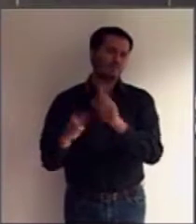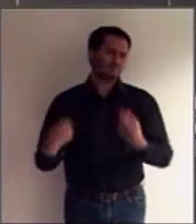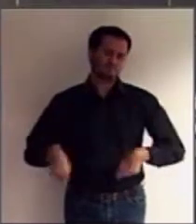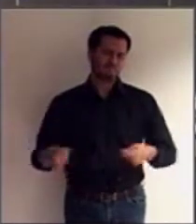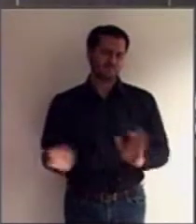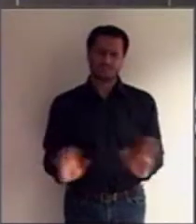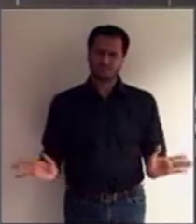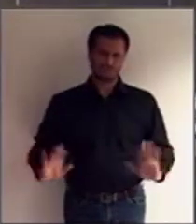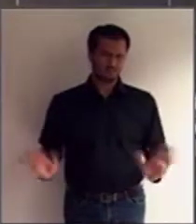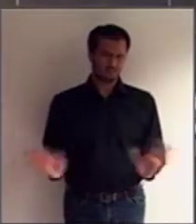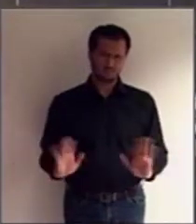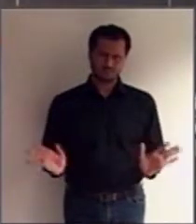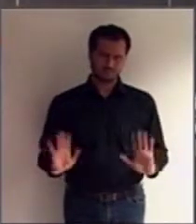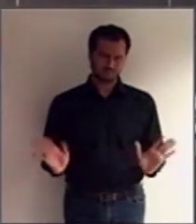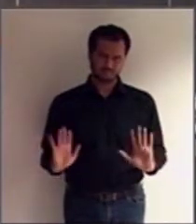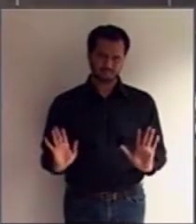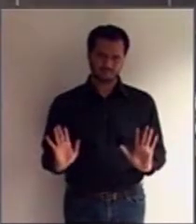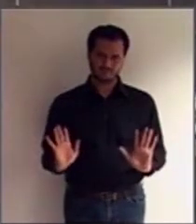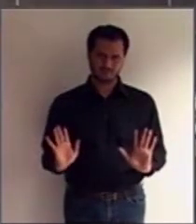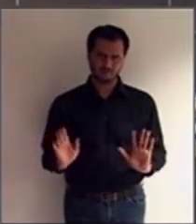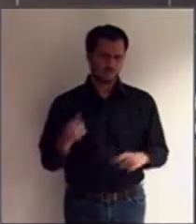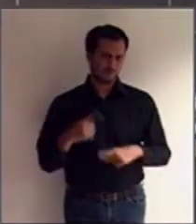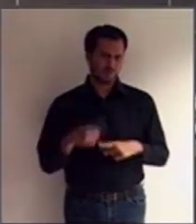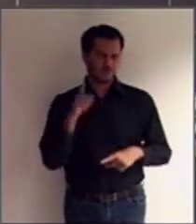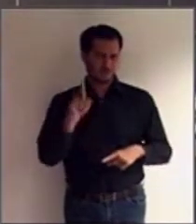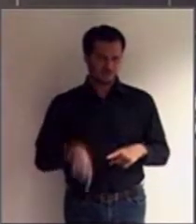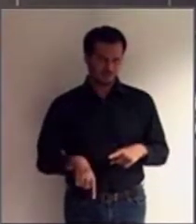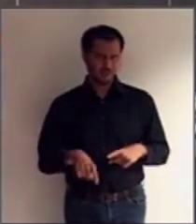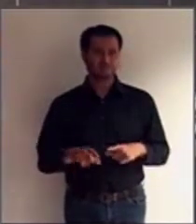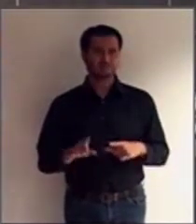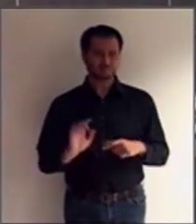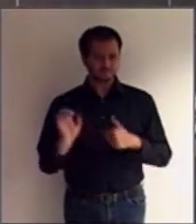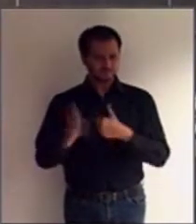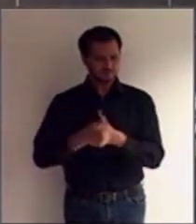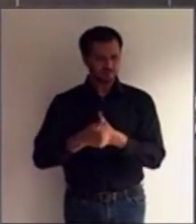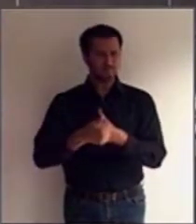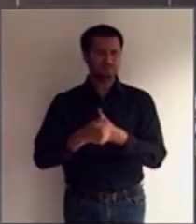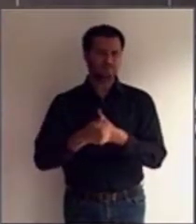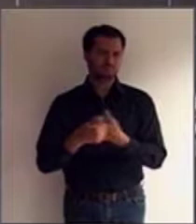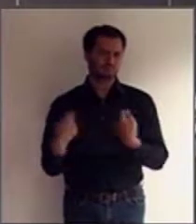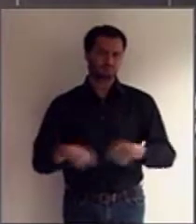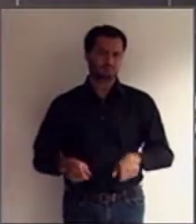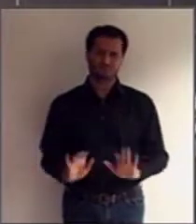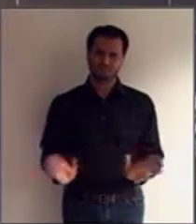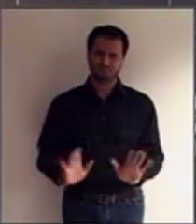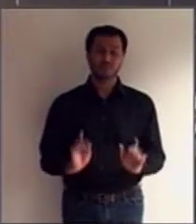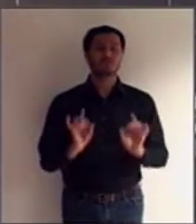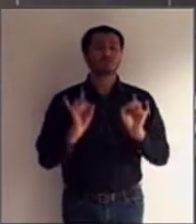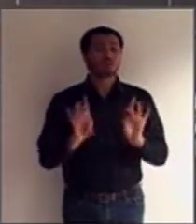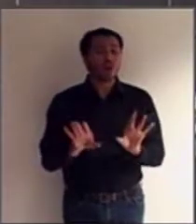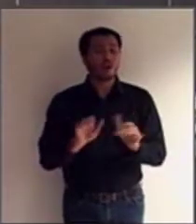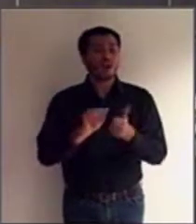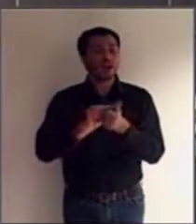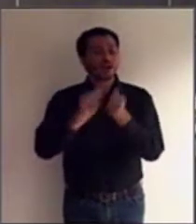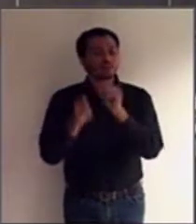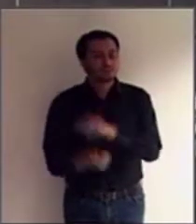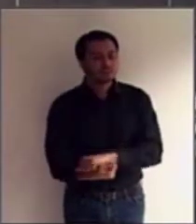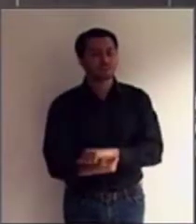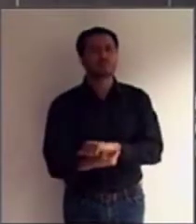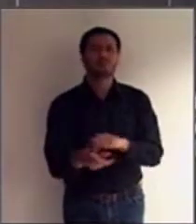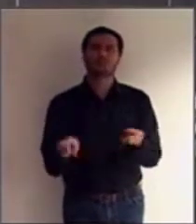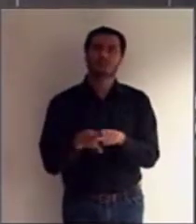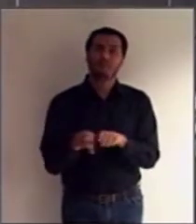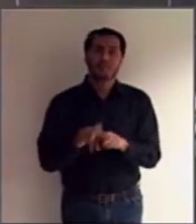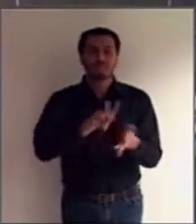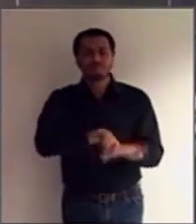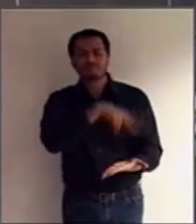para definir o que seria essa chamada salvaguarda legal. Precisamos apenas de algumas adaptações, de uma reinterpretação